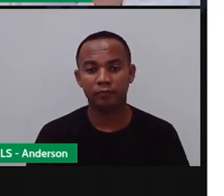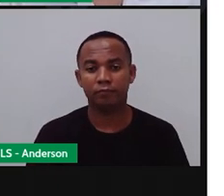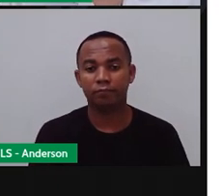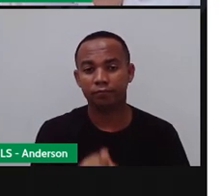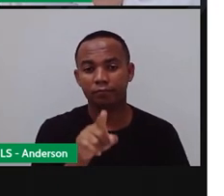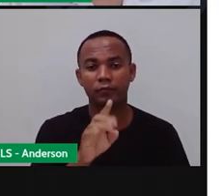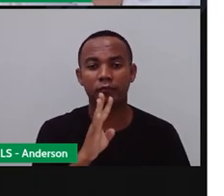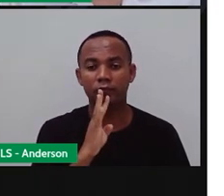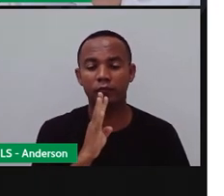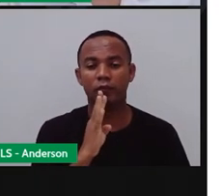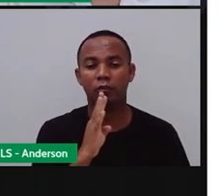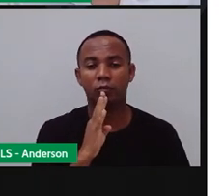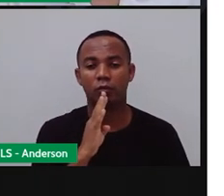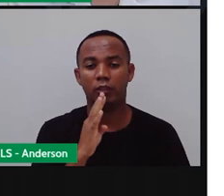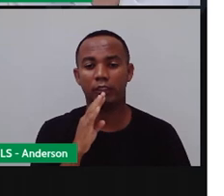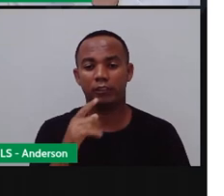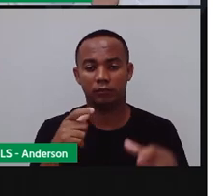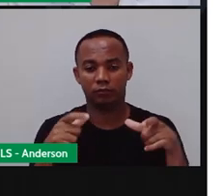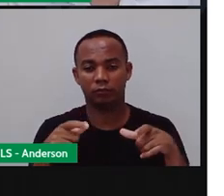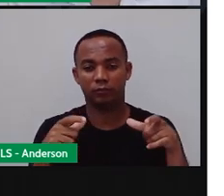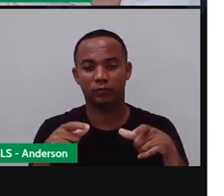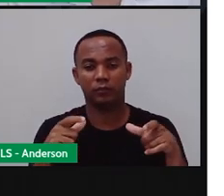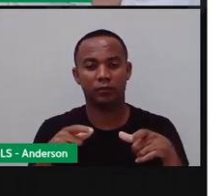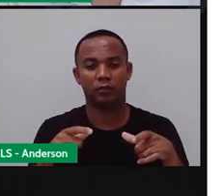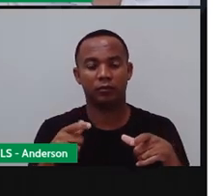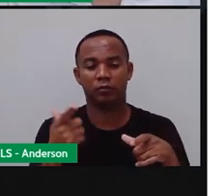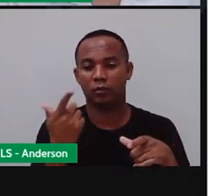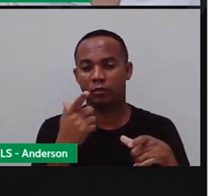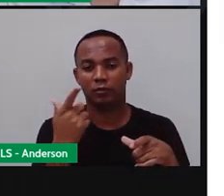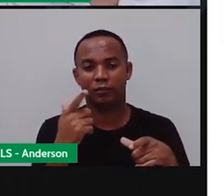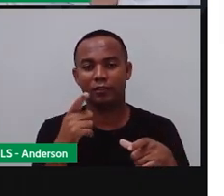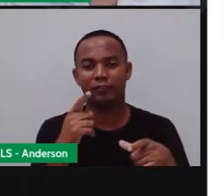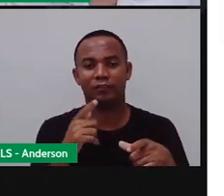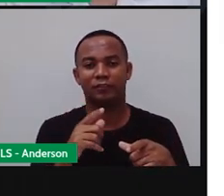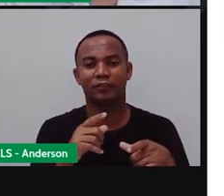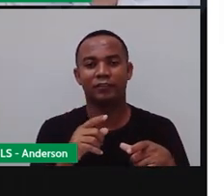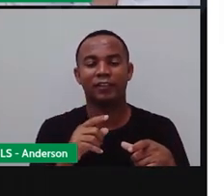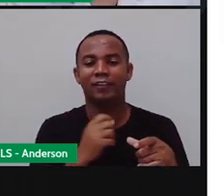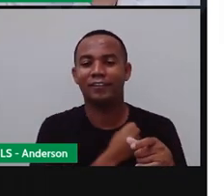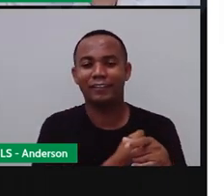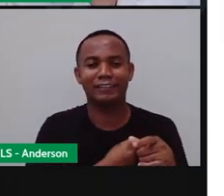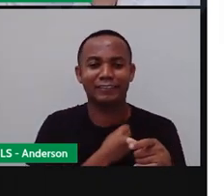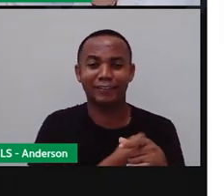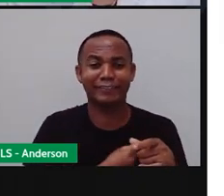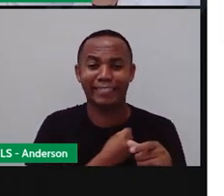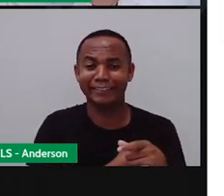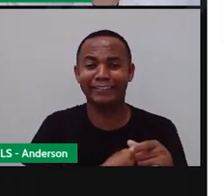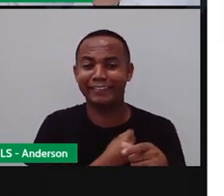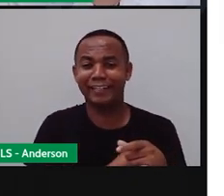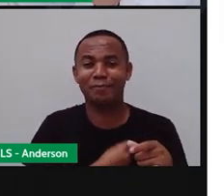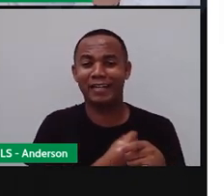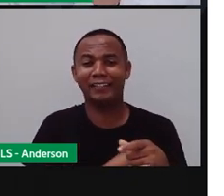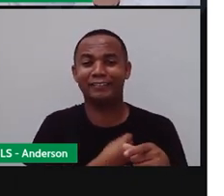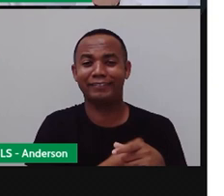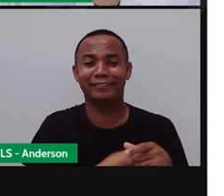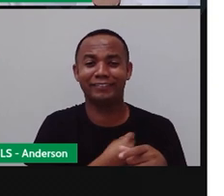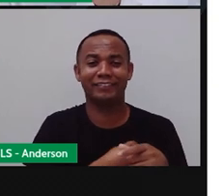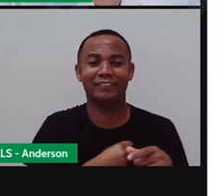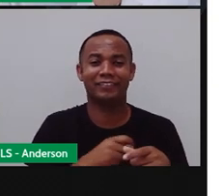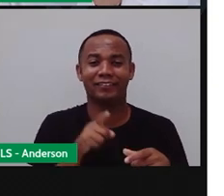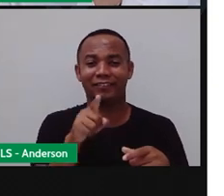No Nordeste e no Norte, não encontramos o quê? O outono e a primavera. Já no